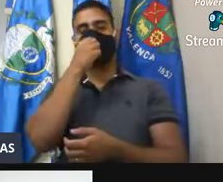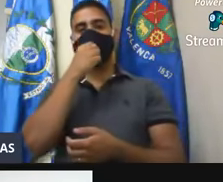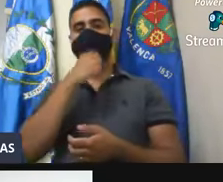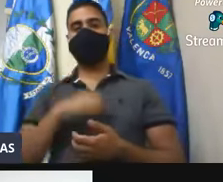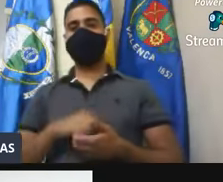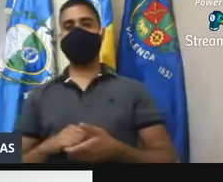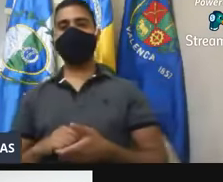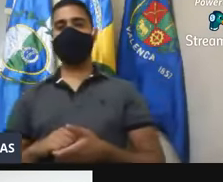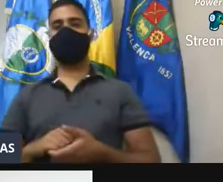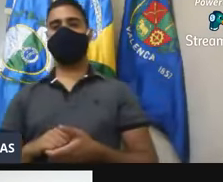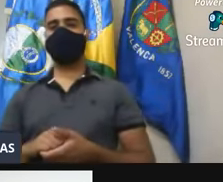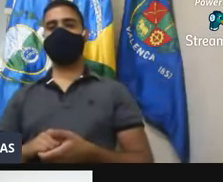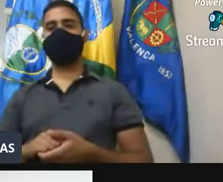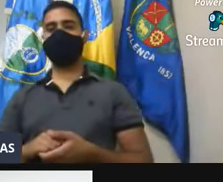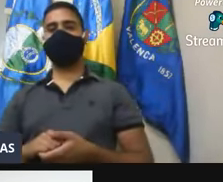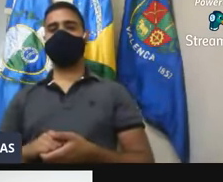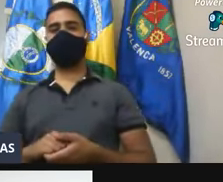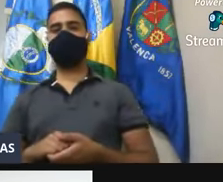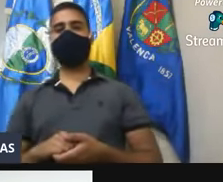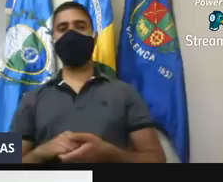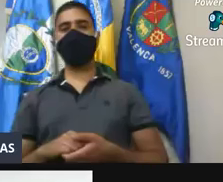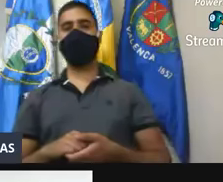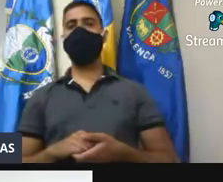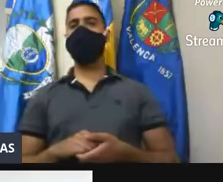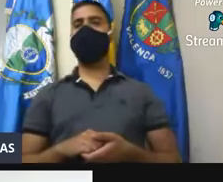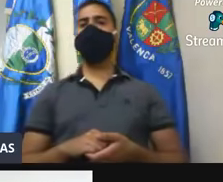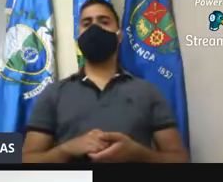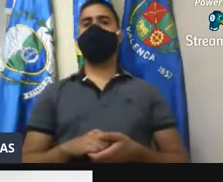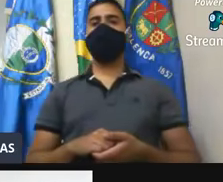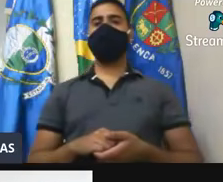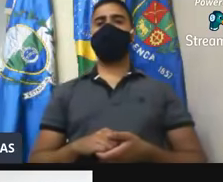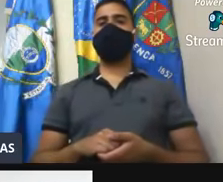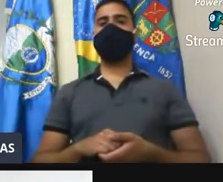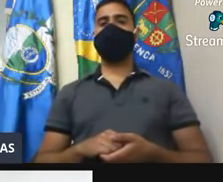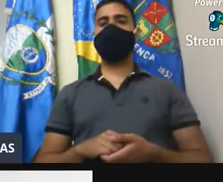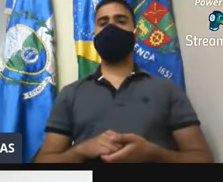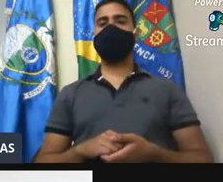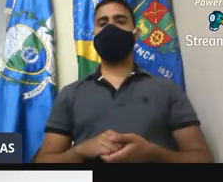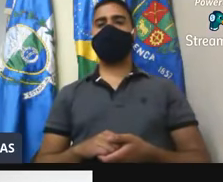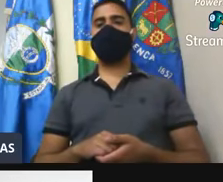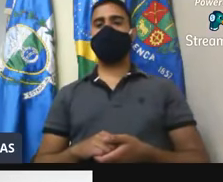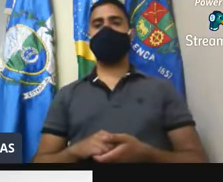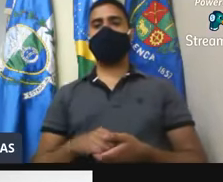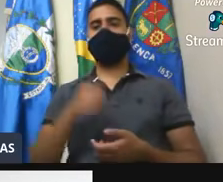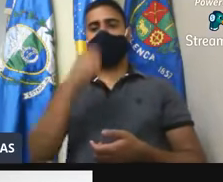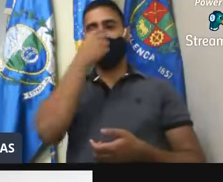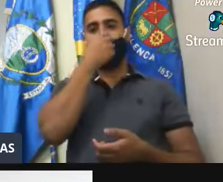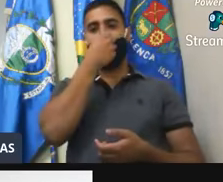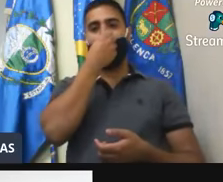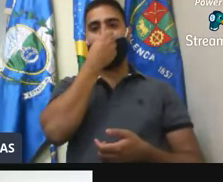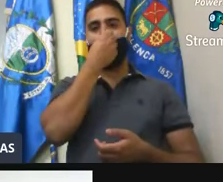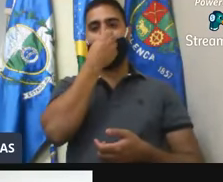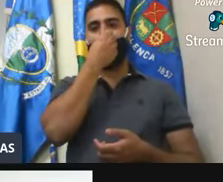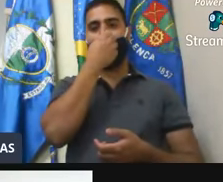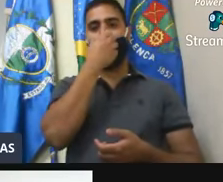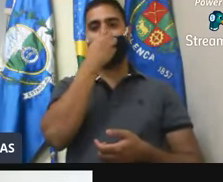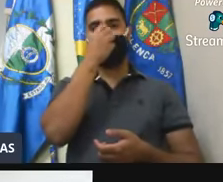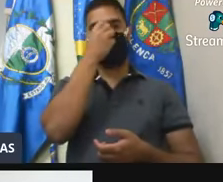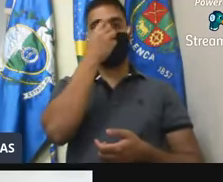Fizemos hoje três, três solicitações do nosso deputado, ao nosso deputado, vereador Marcelo,